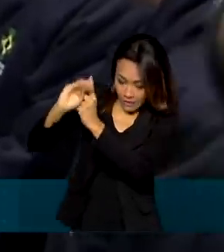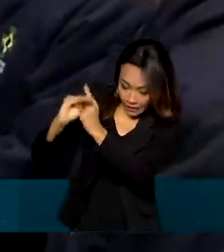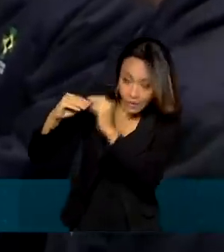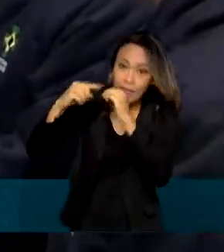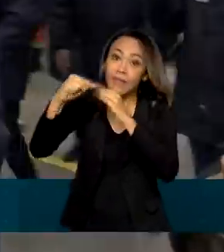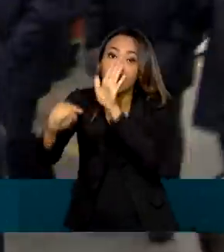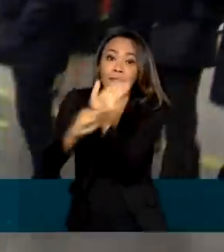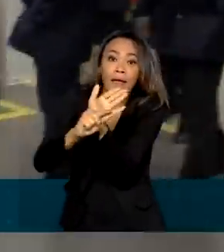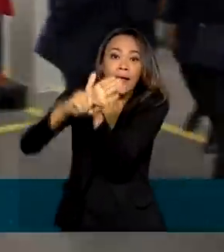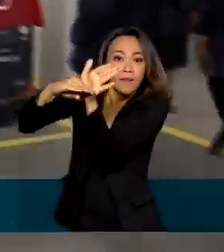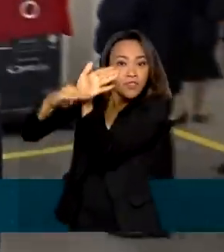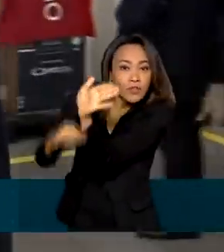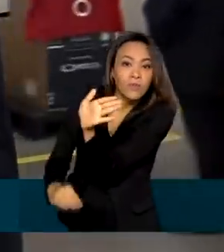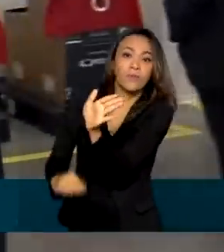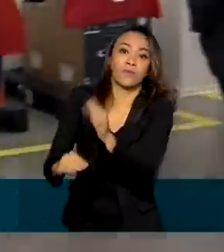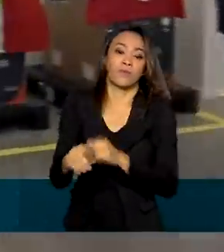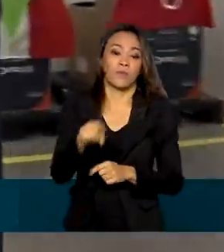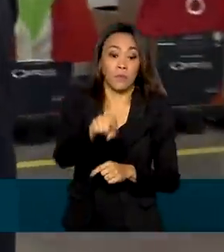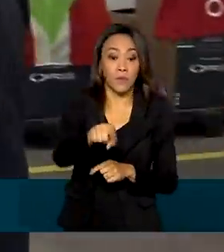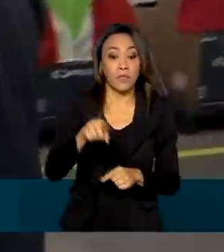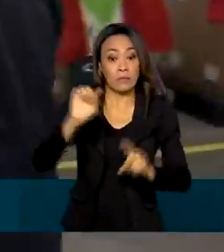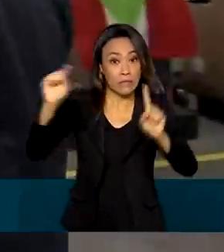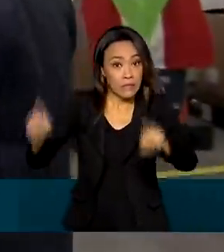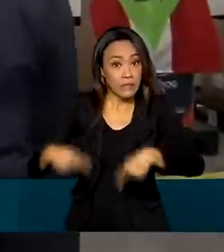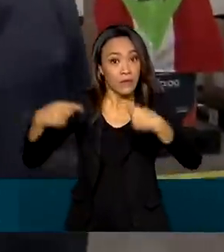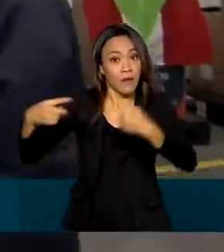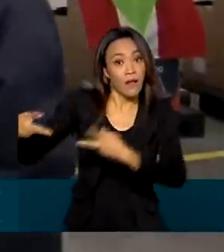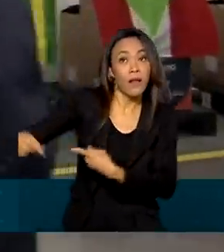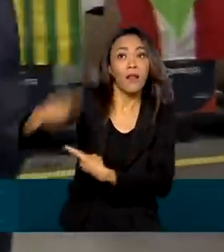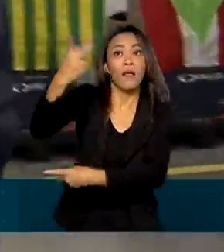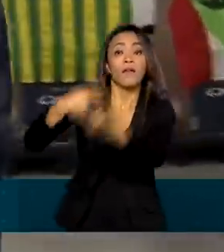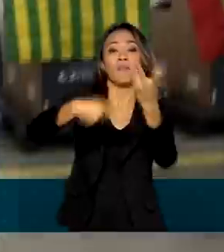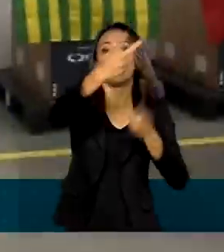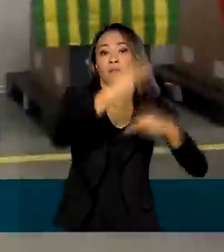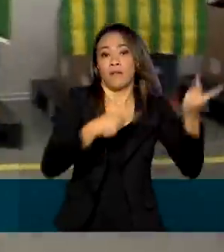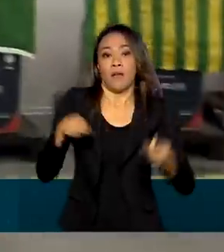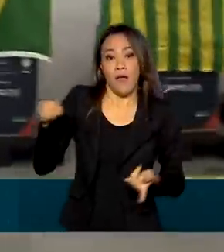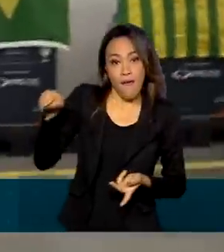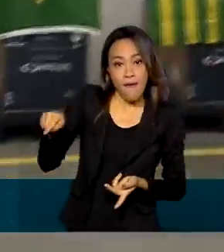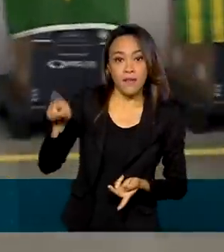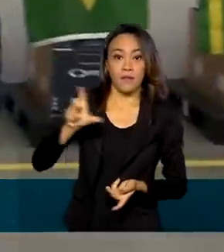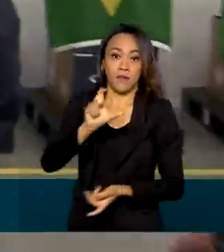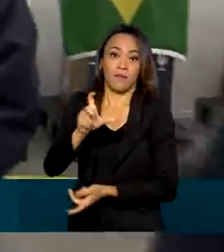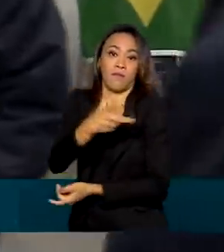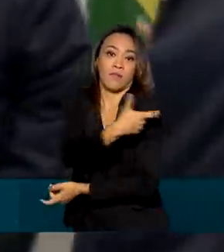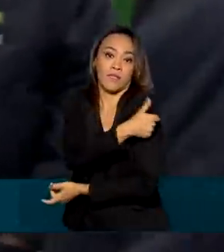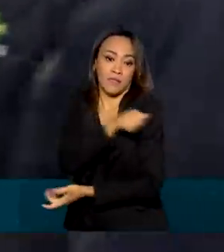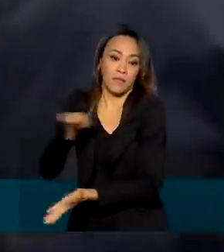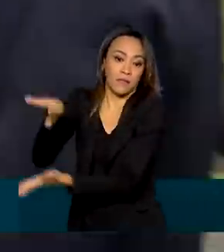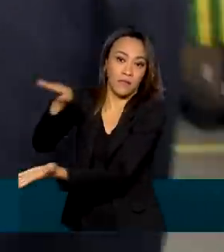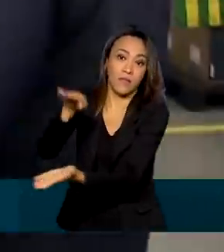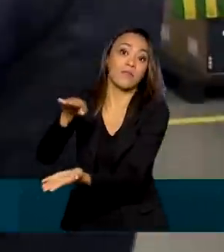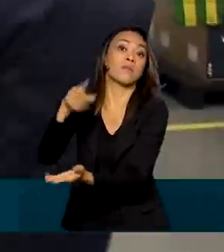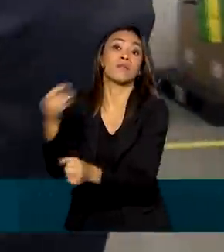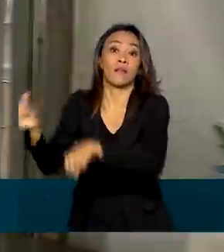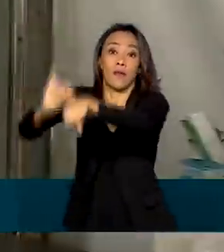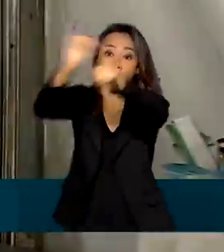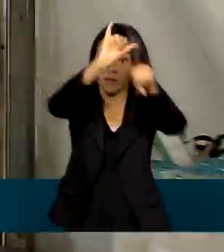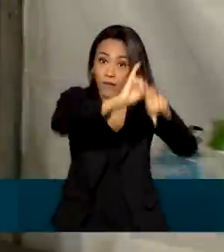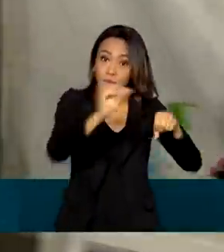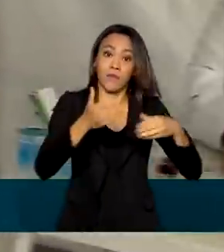primeiro momento será enviar essas vacinas para as capitais dos estados, que geralmente têm estrutura melhor.